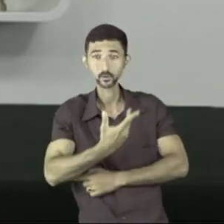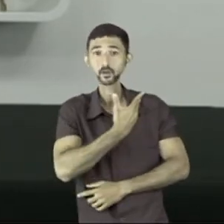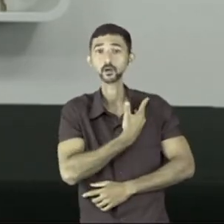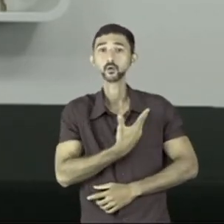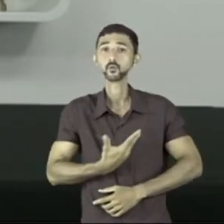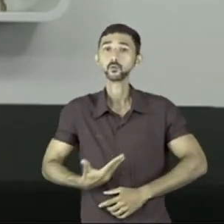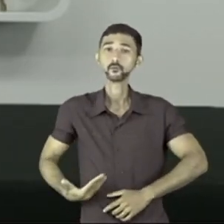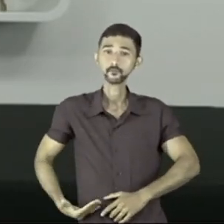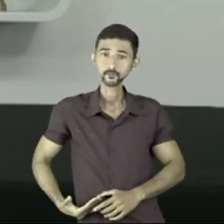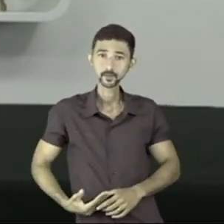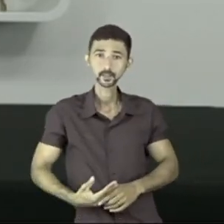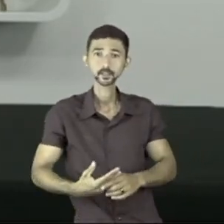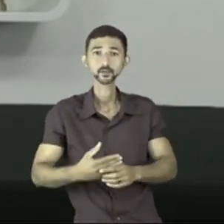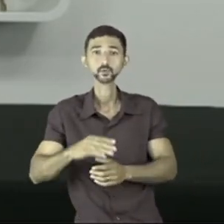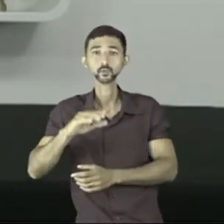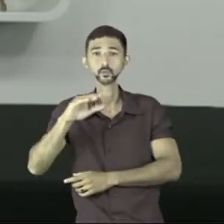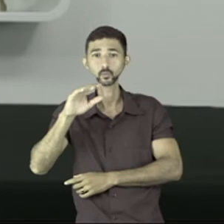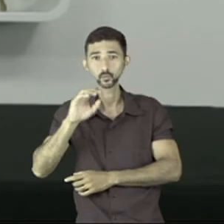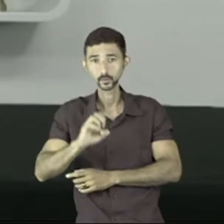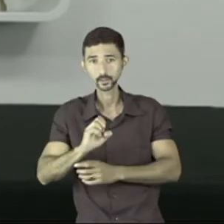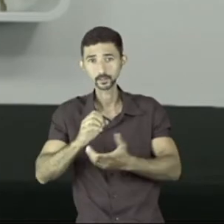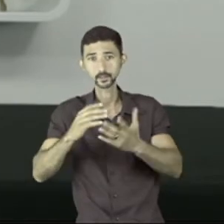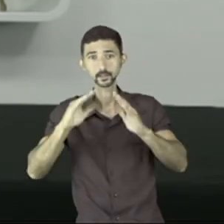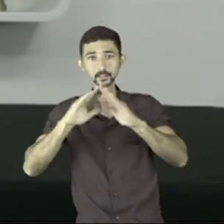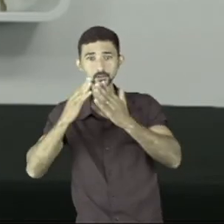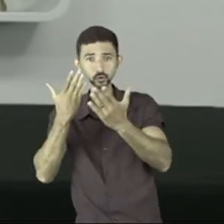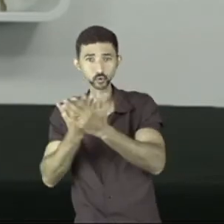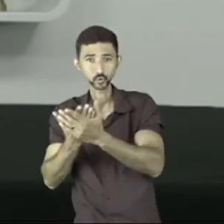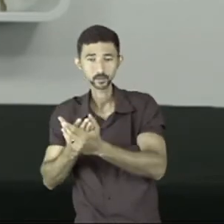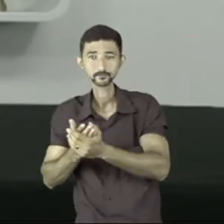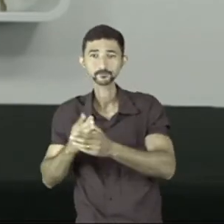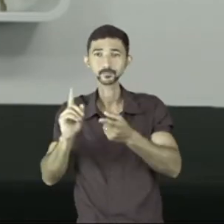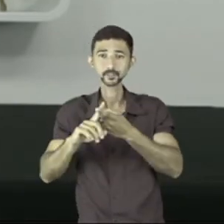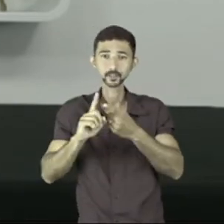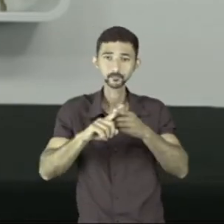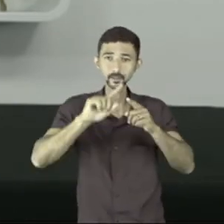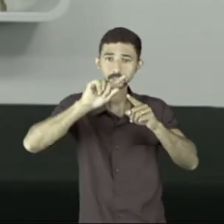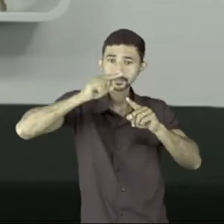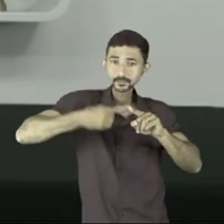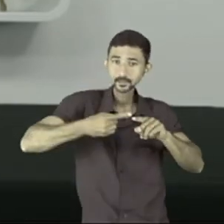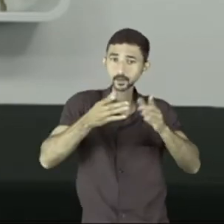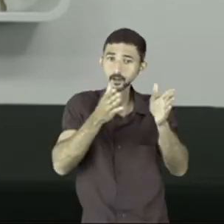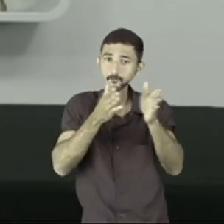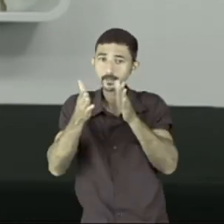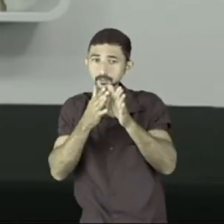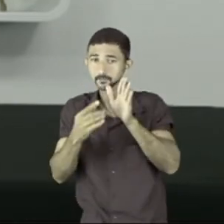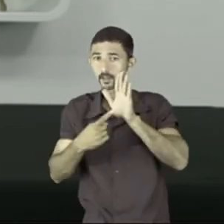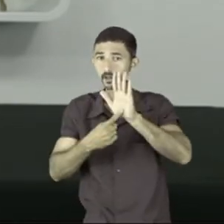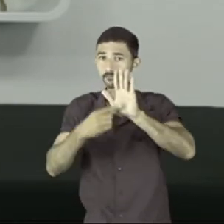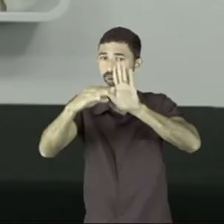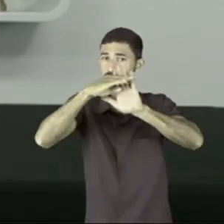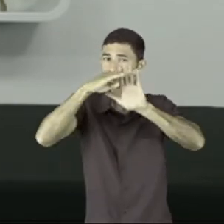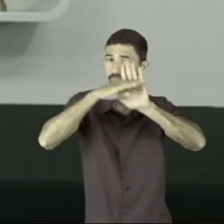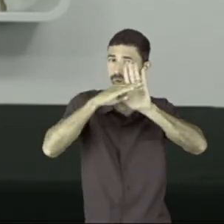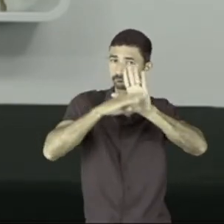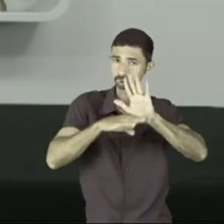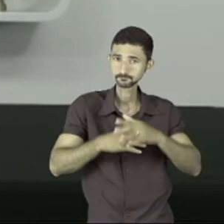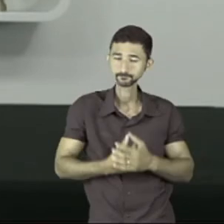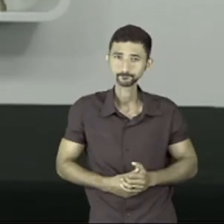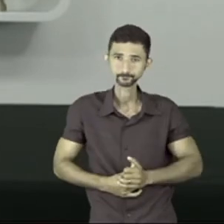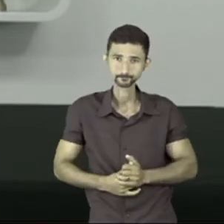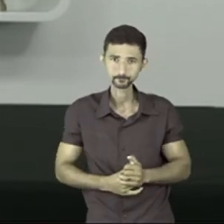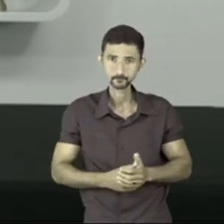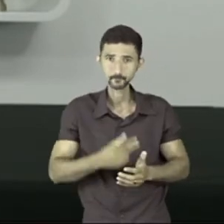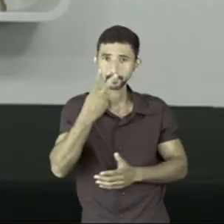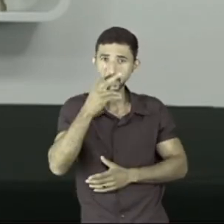governos e escola. Ela serve também para separar uma enumeração que você está apresentando. Os dois